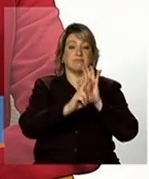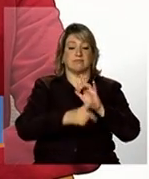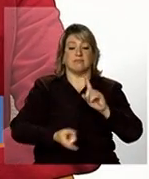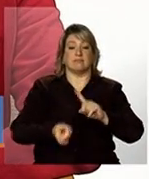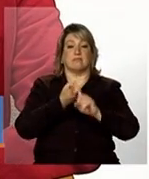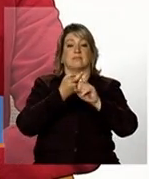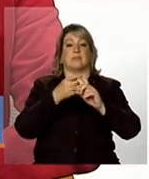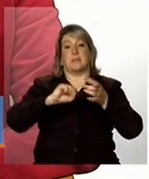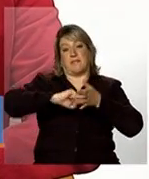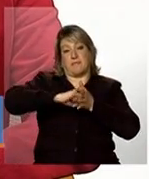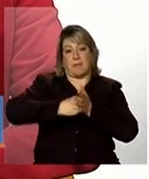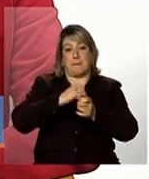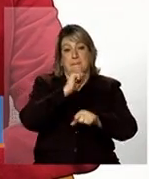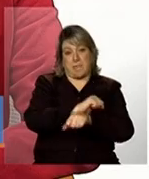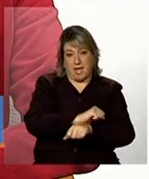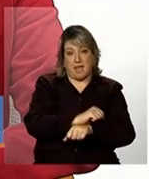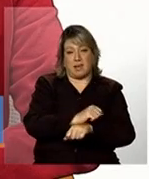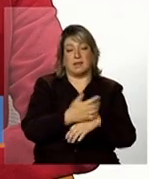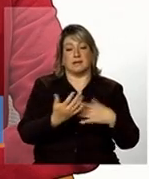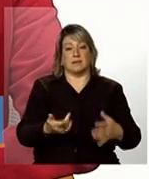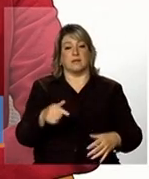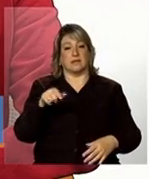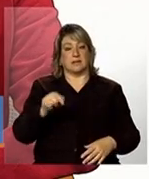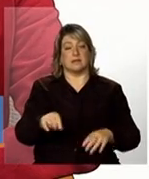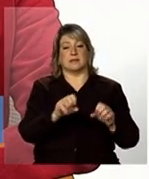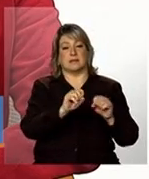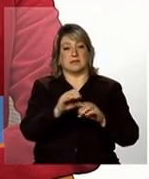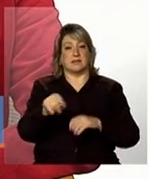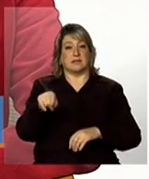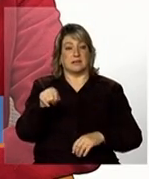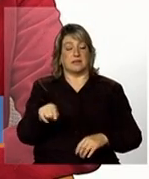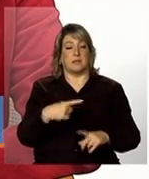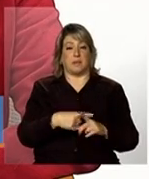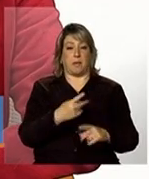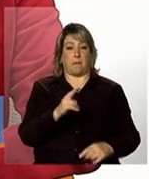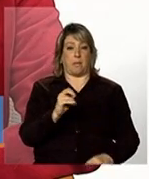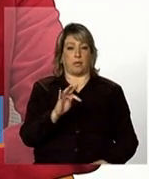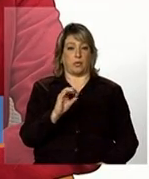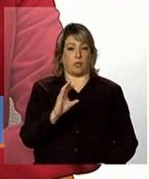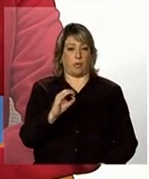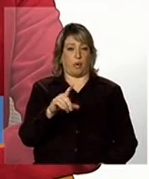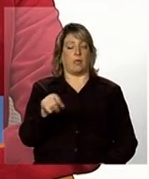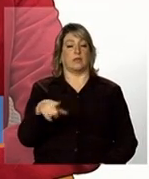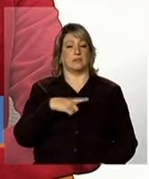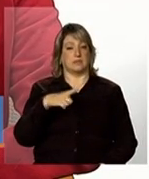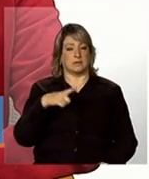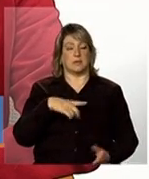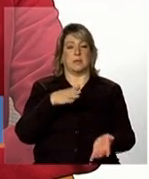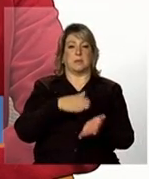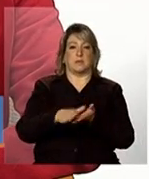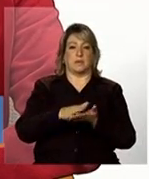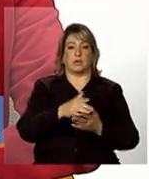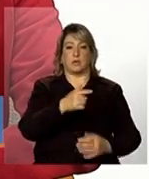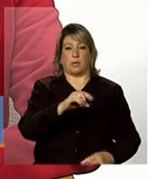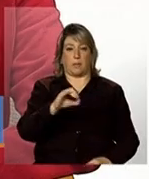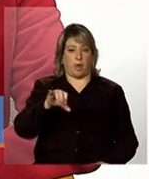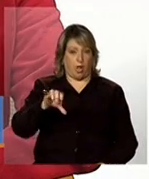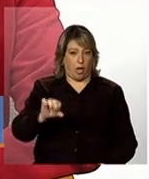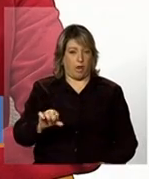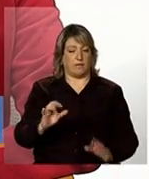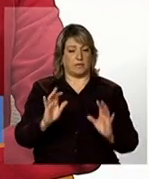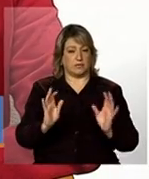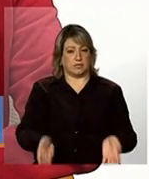então a instrução operacional ela surgiu muito porque embora o protocolo tenha sido publicado em 2009 com as orientações para esse